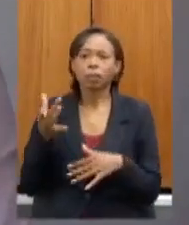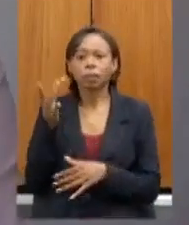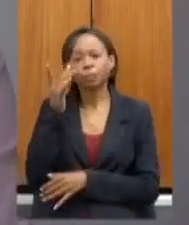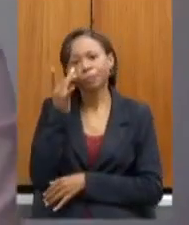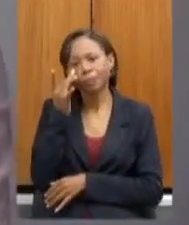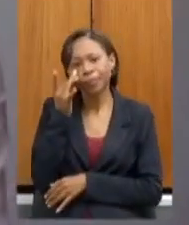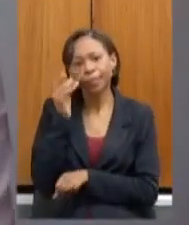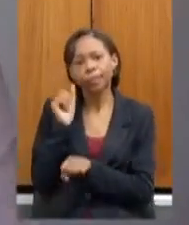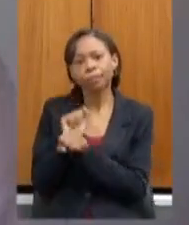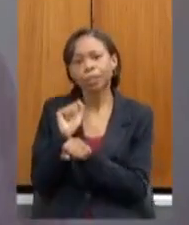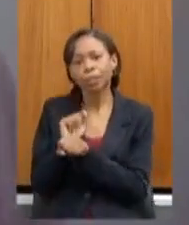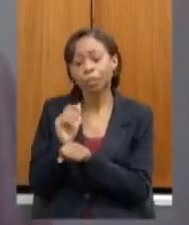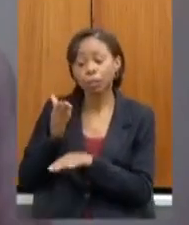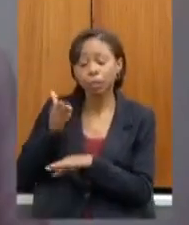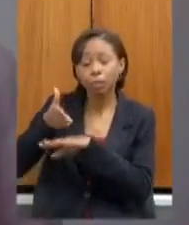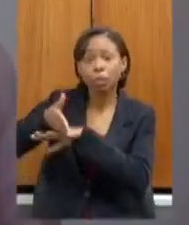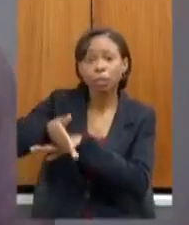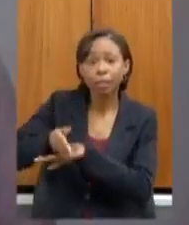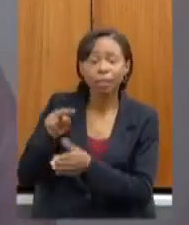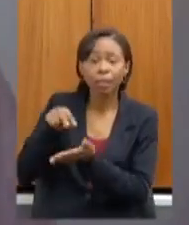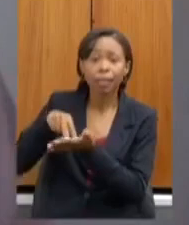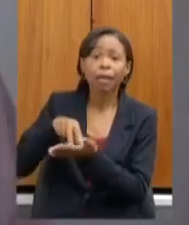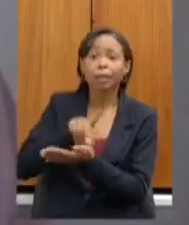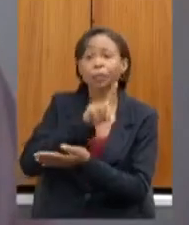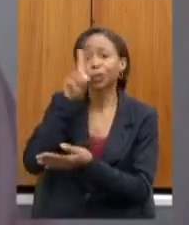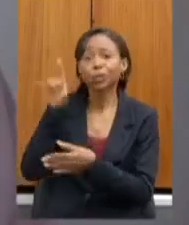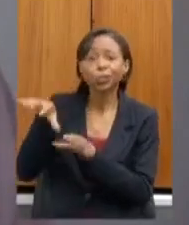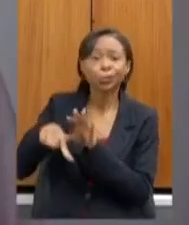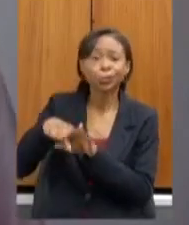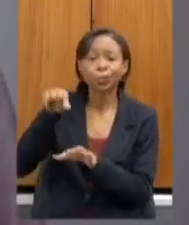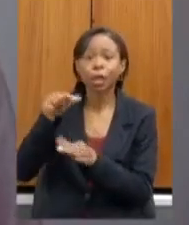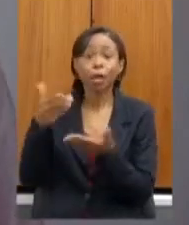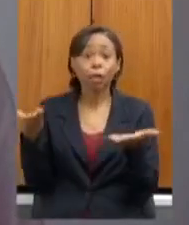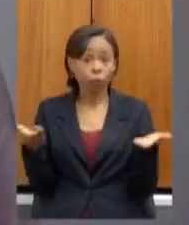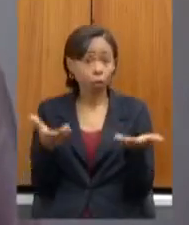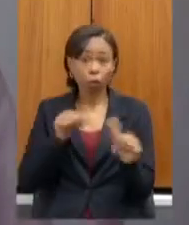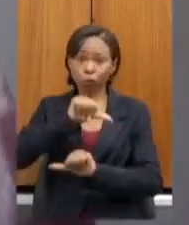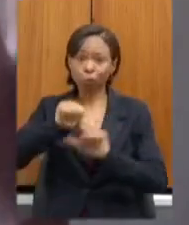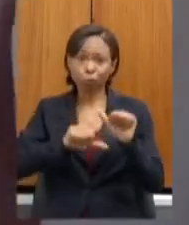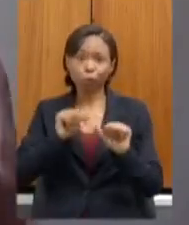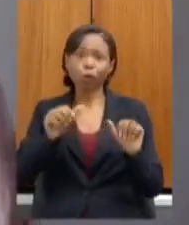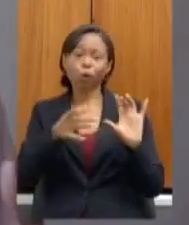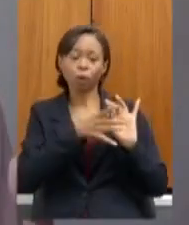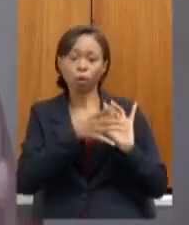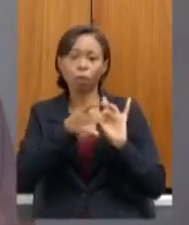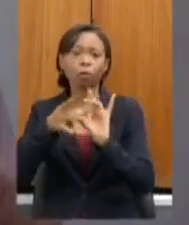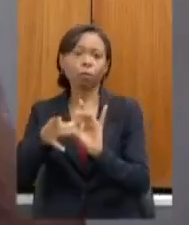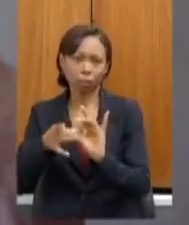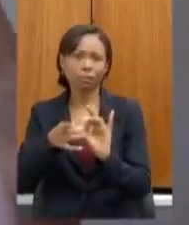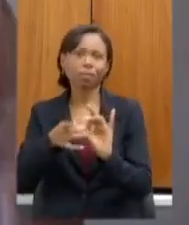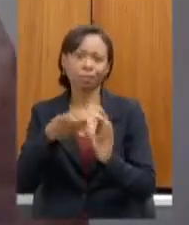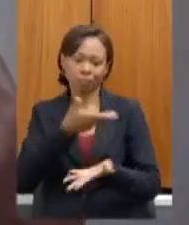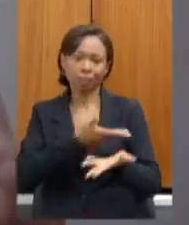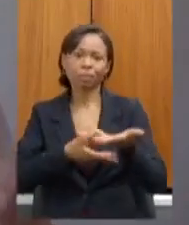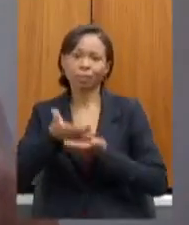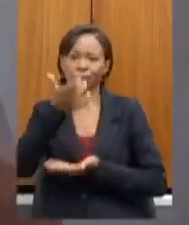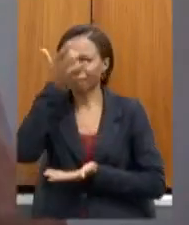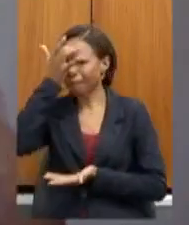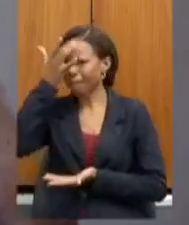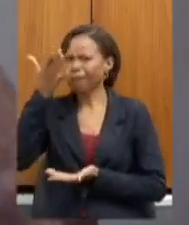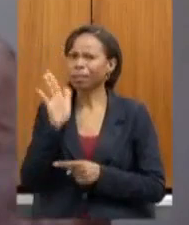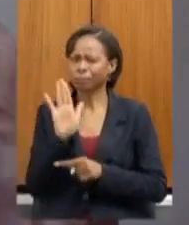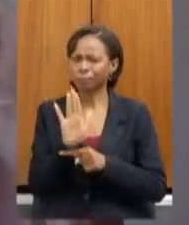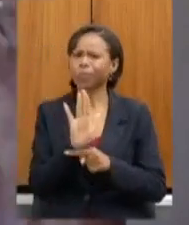presencialmente estar no momento do dia do sorteio o que a gente conseguiu agora é uma integração disso uma facilidade